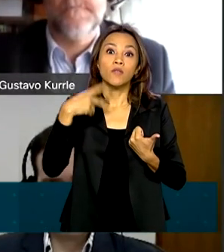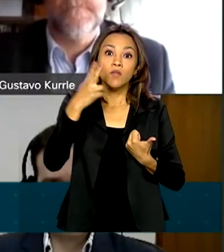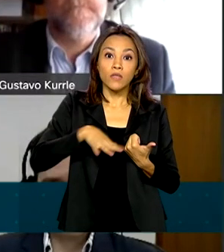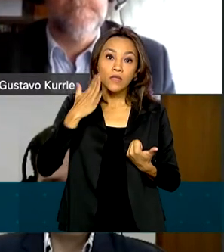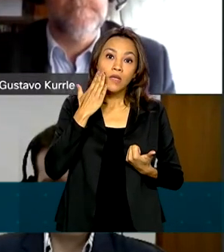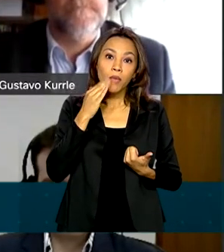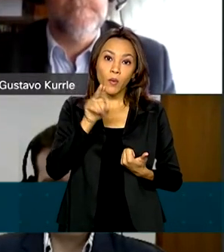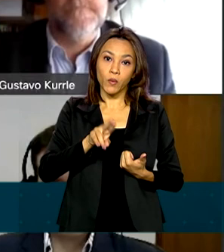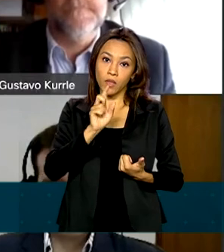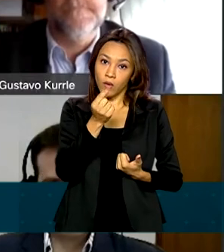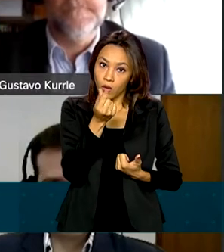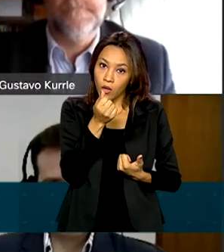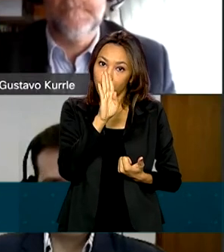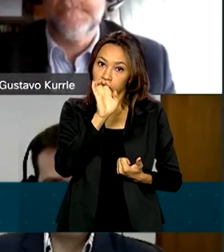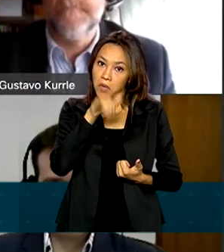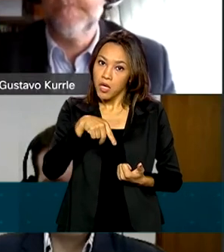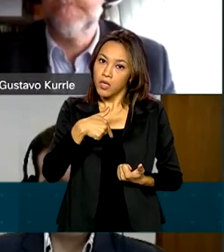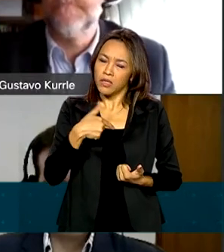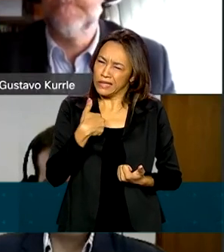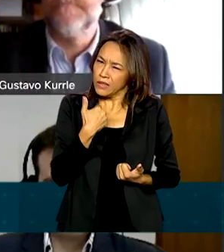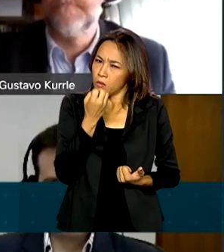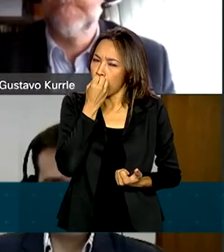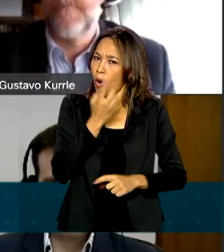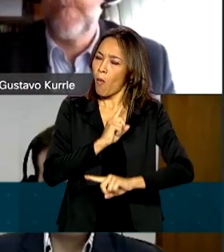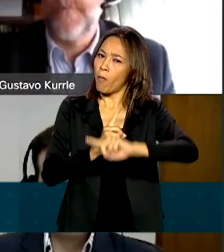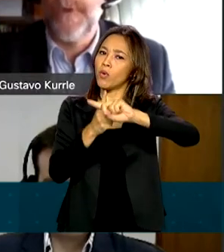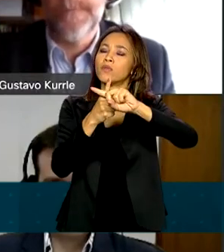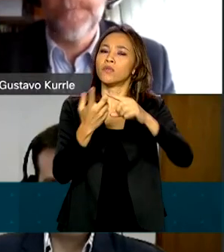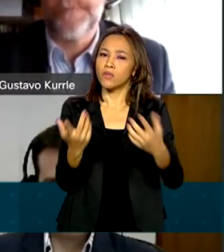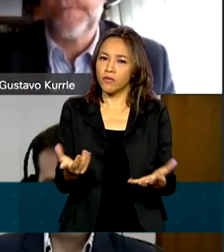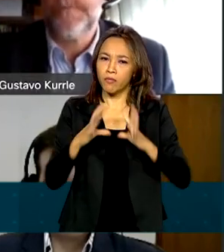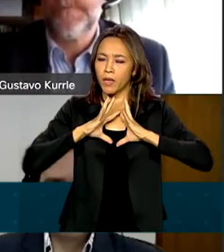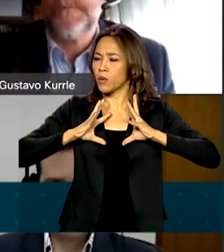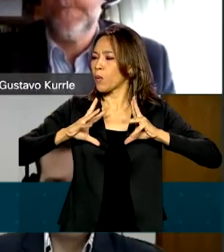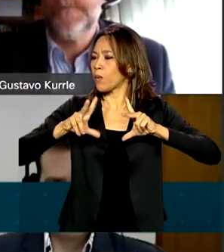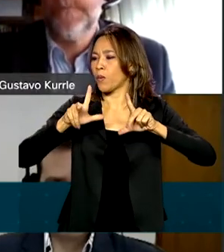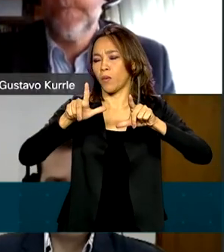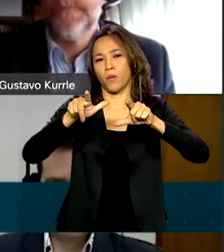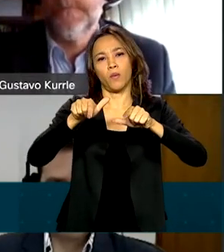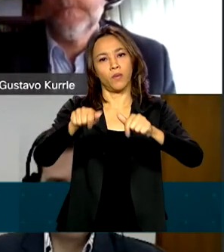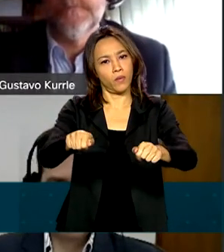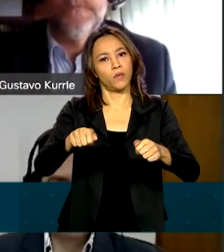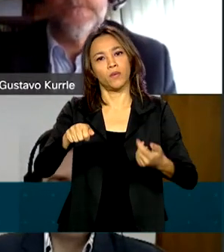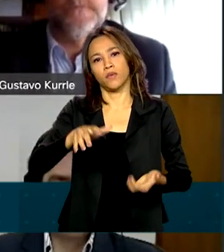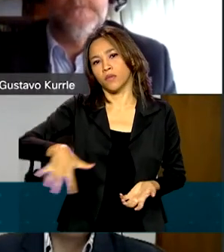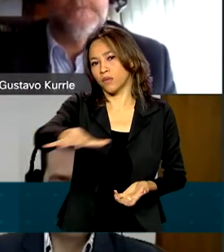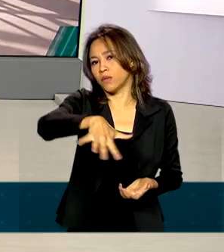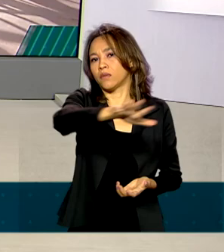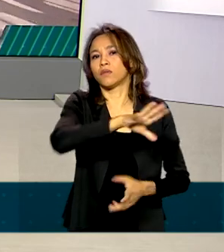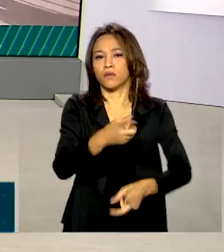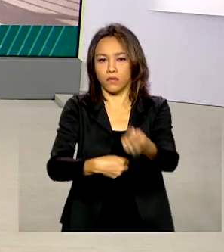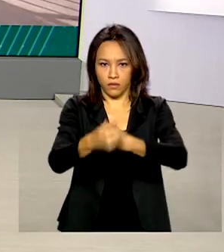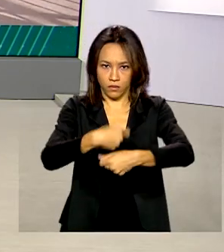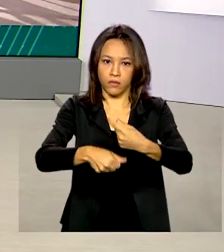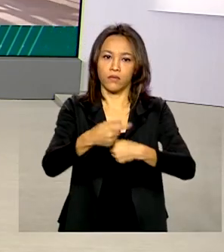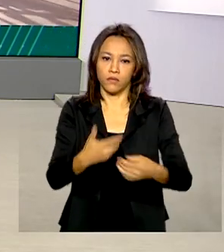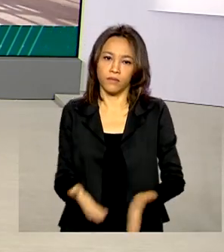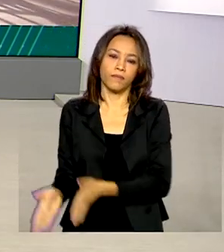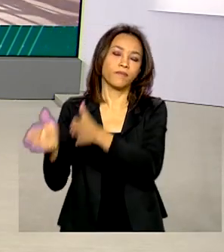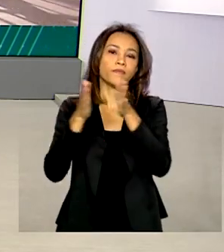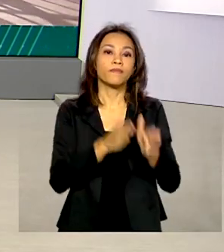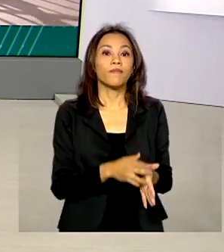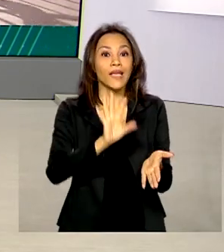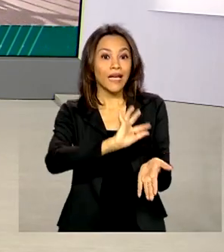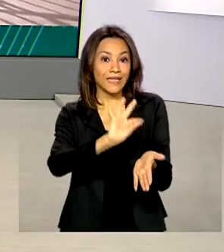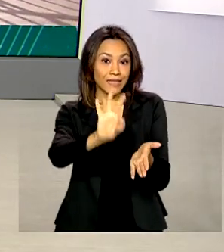financeira, isso tem efeitos positivos para todos os setores da economia. As